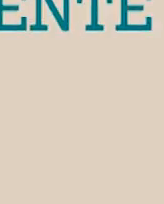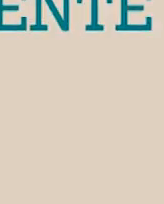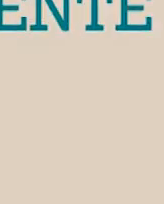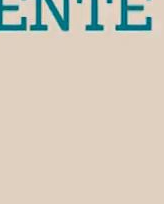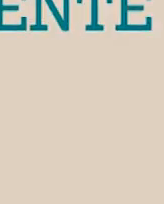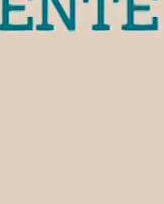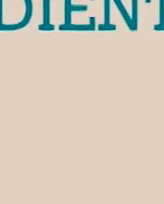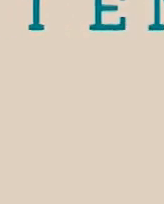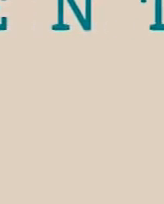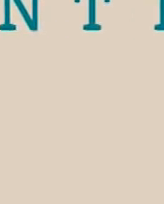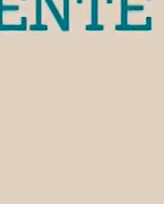Tchau. Tchau.